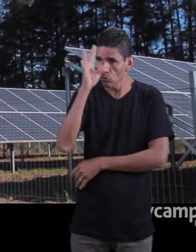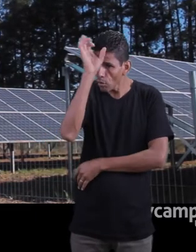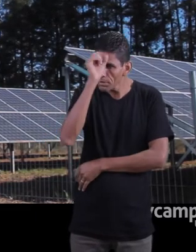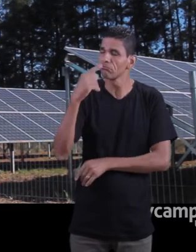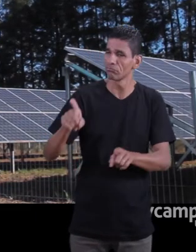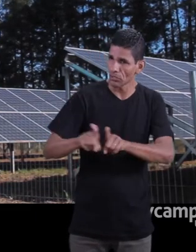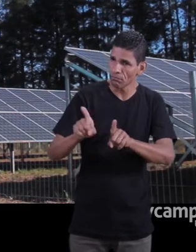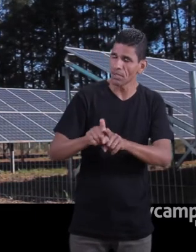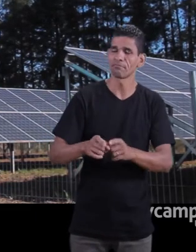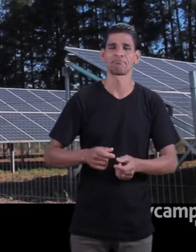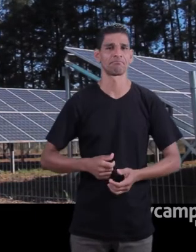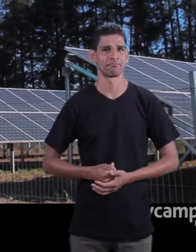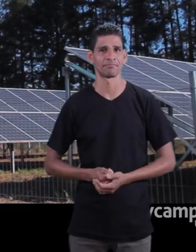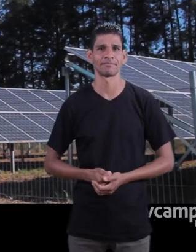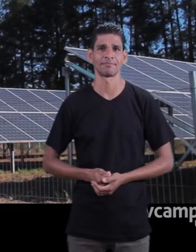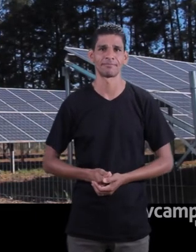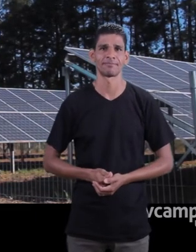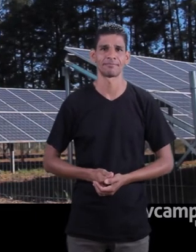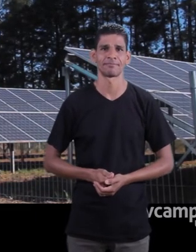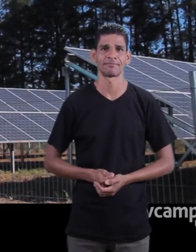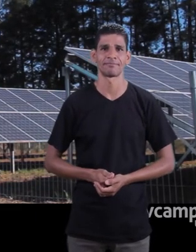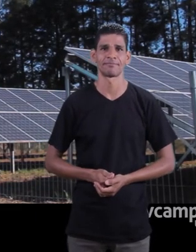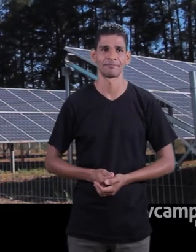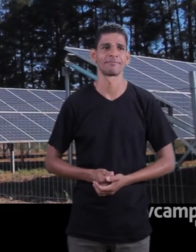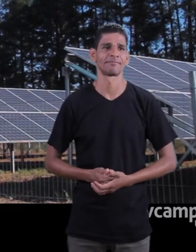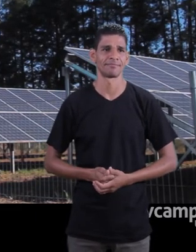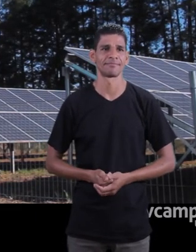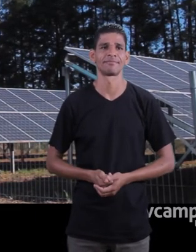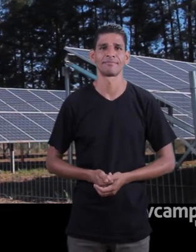muita coisa com eles também a esse respeito.